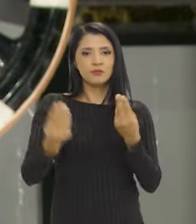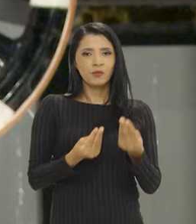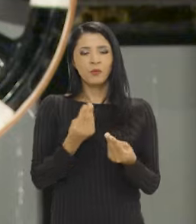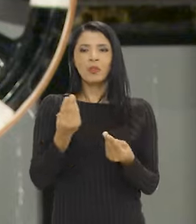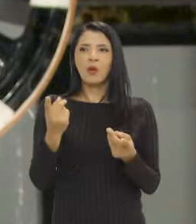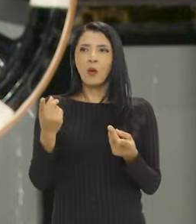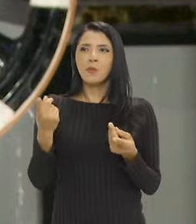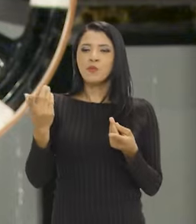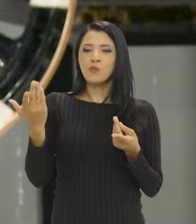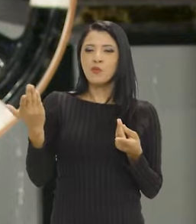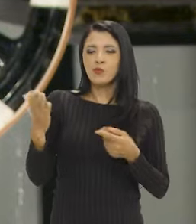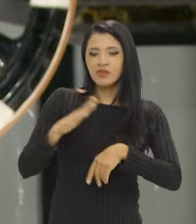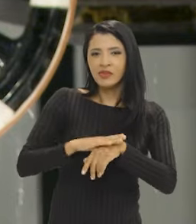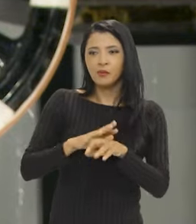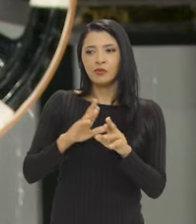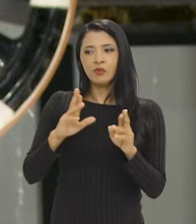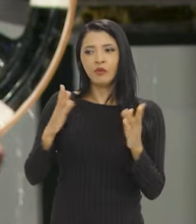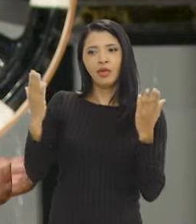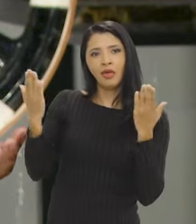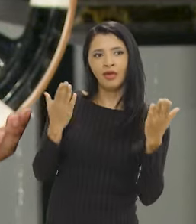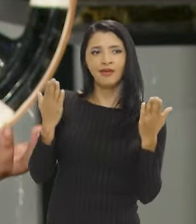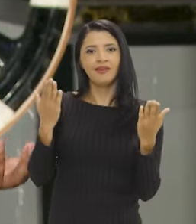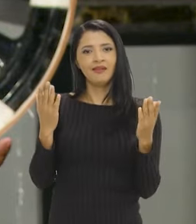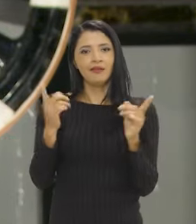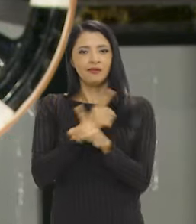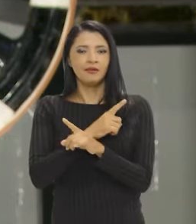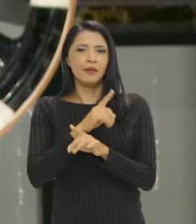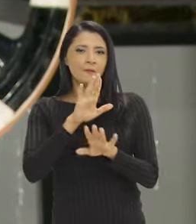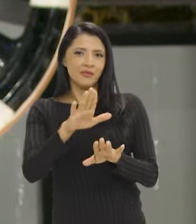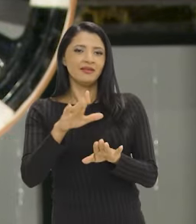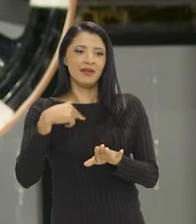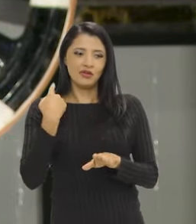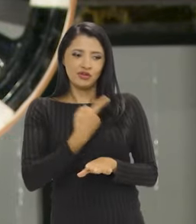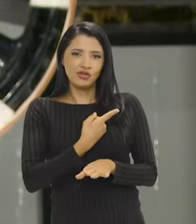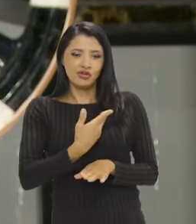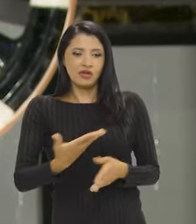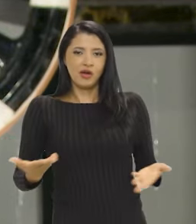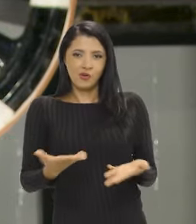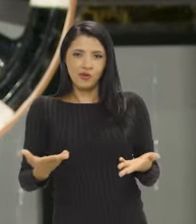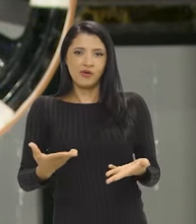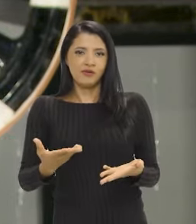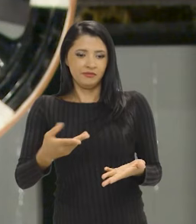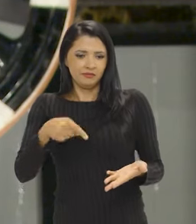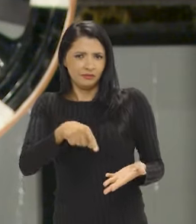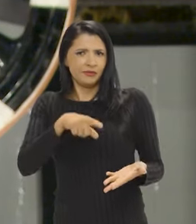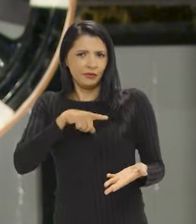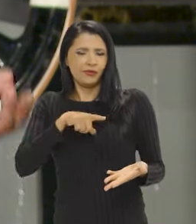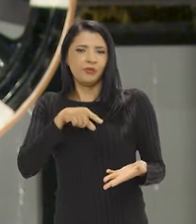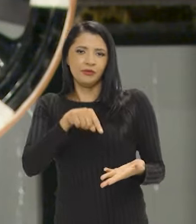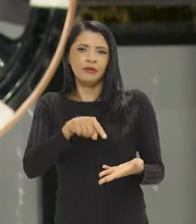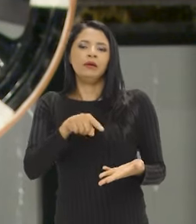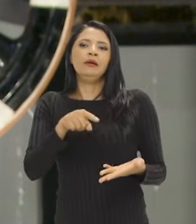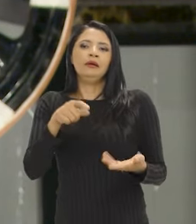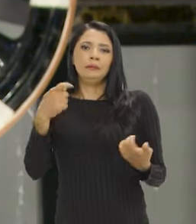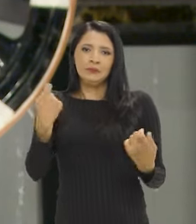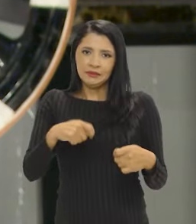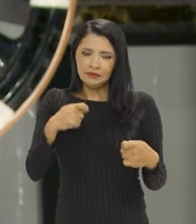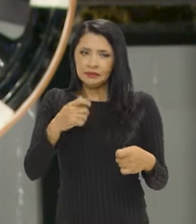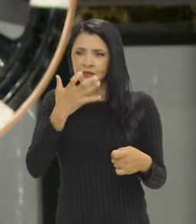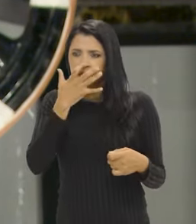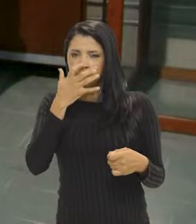tempos contrastantes. Uma vez que estar no presente passa sistematicamente por